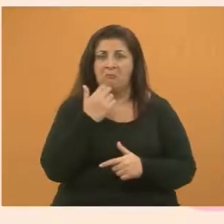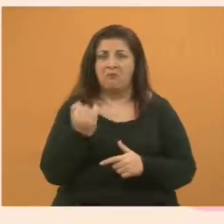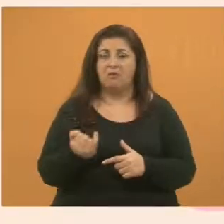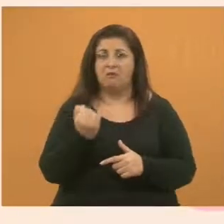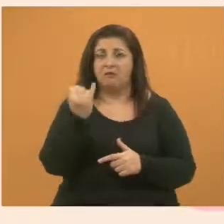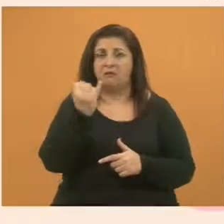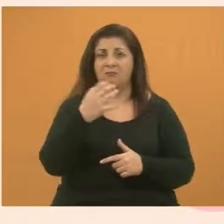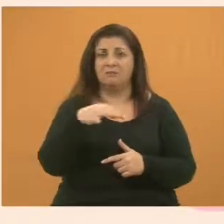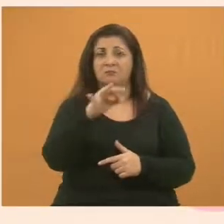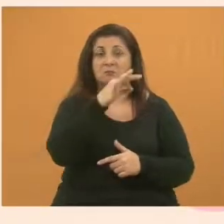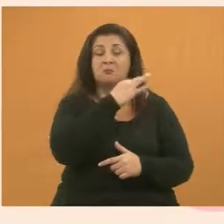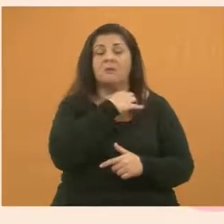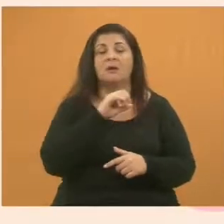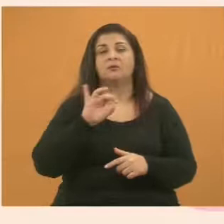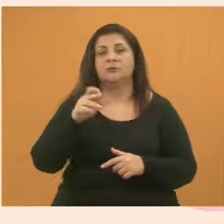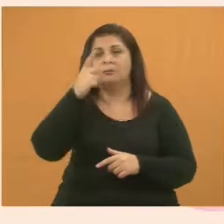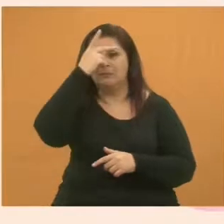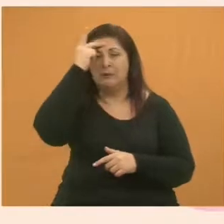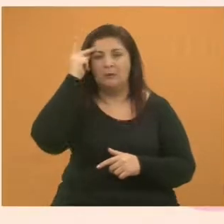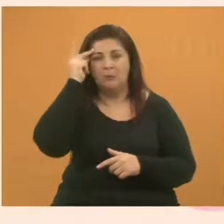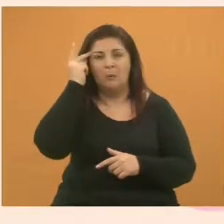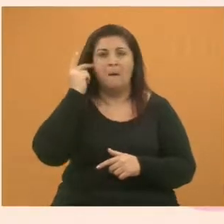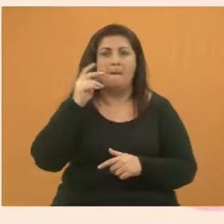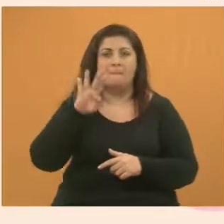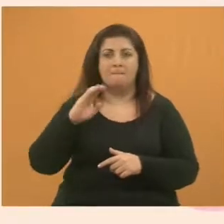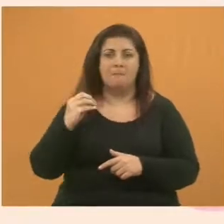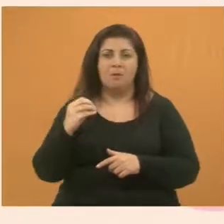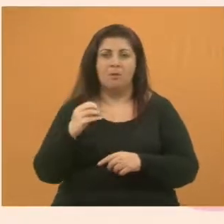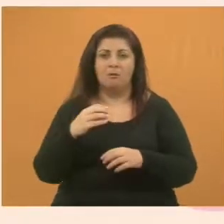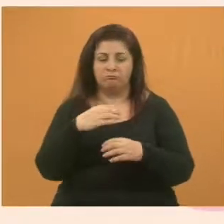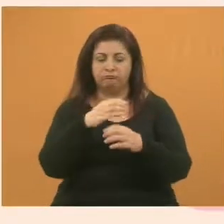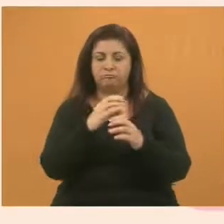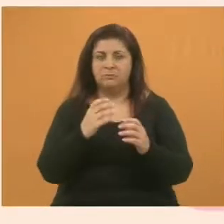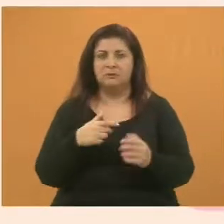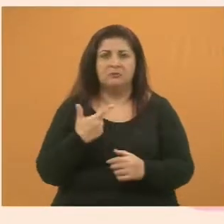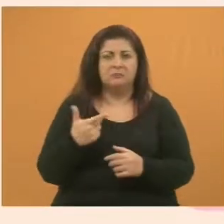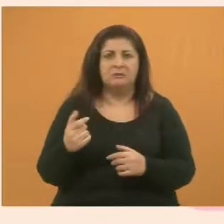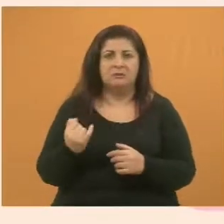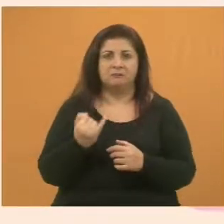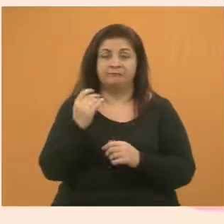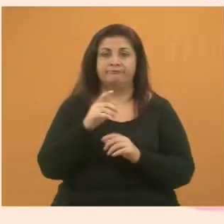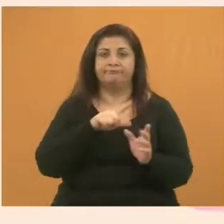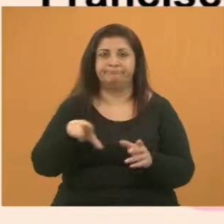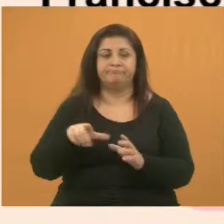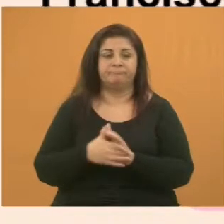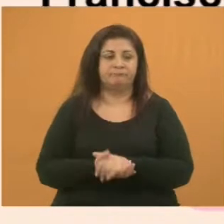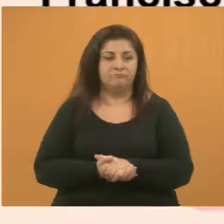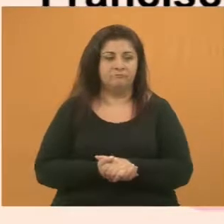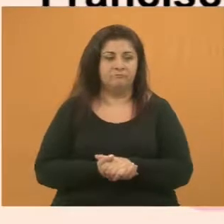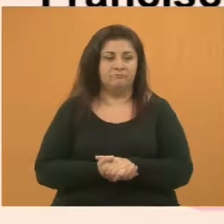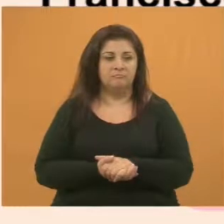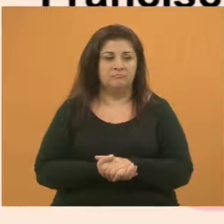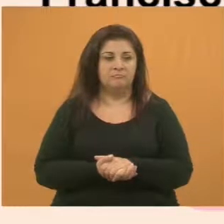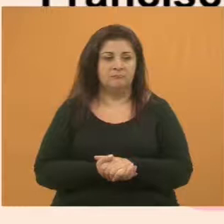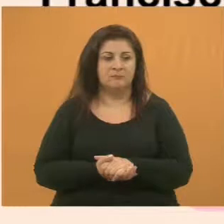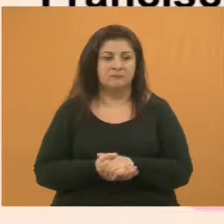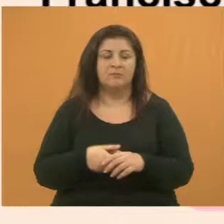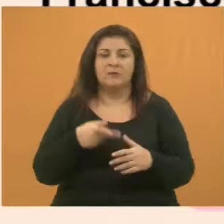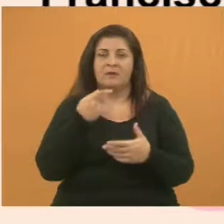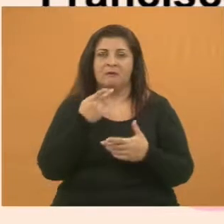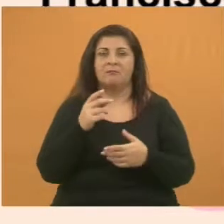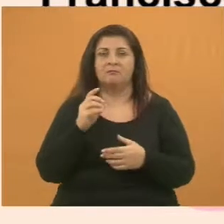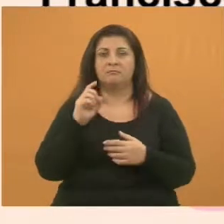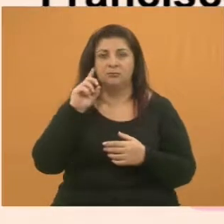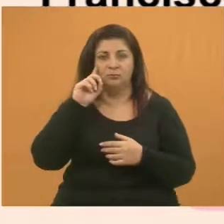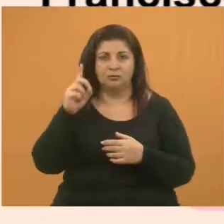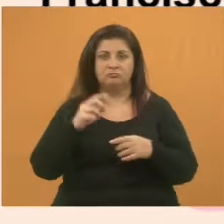nós protetores, só nós biólogos, porque a maioria das pessoas não dá importância. Próximo. Eu comentei que hoje era